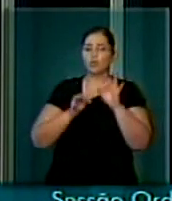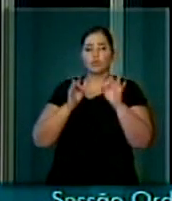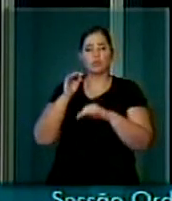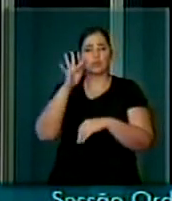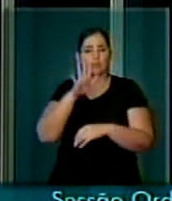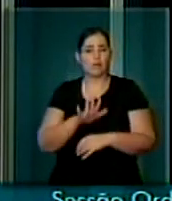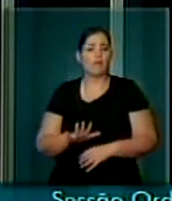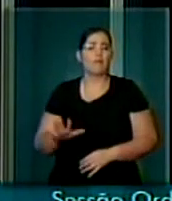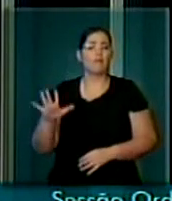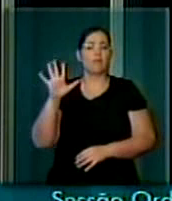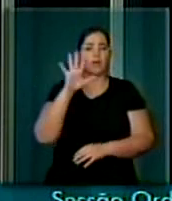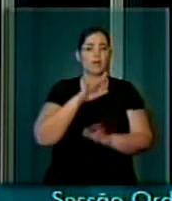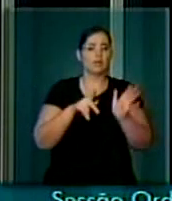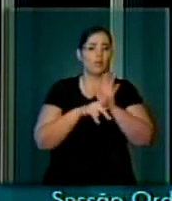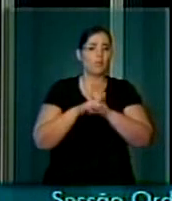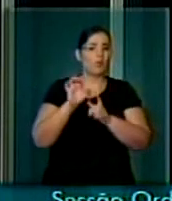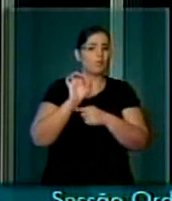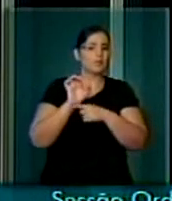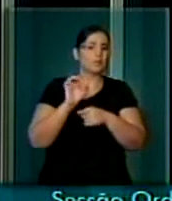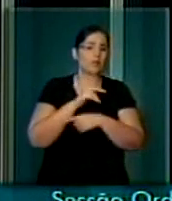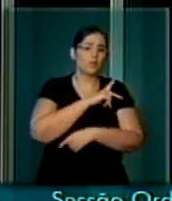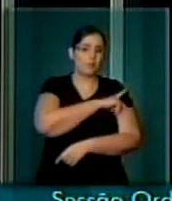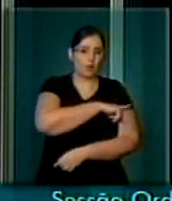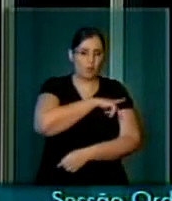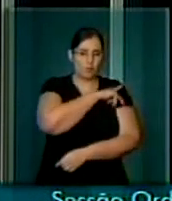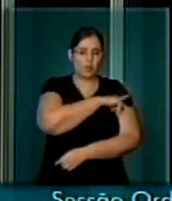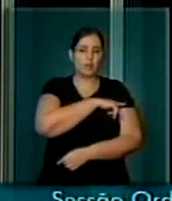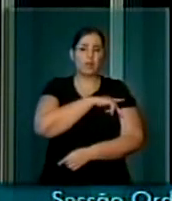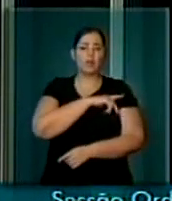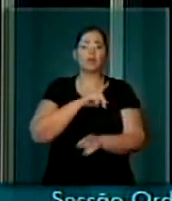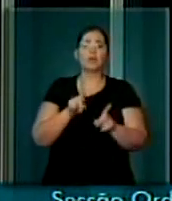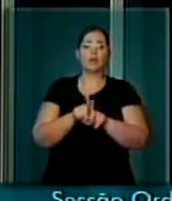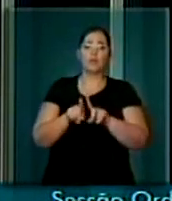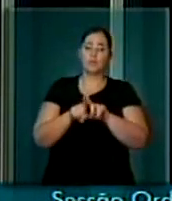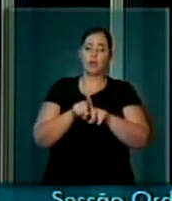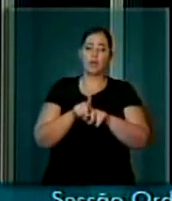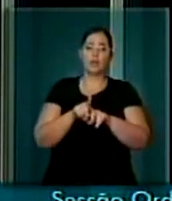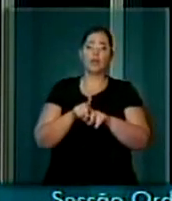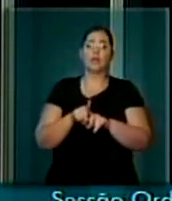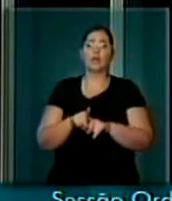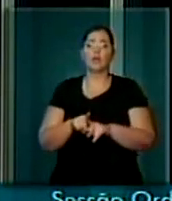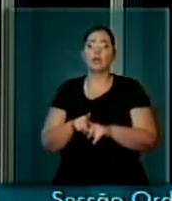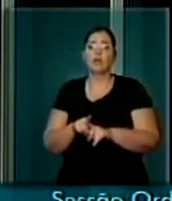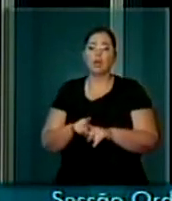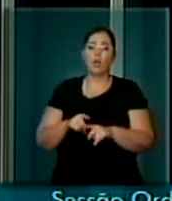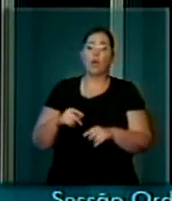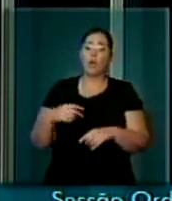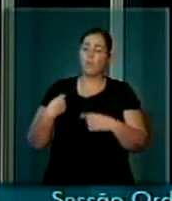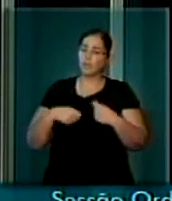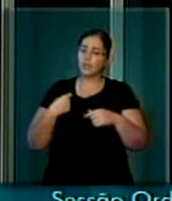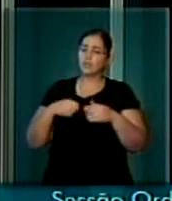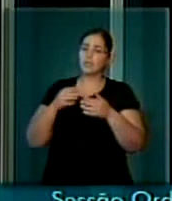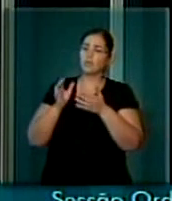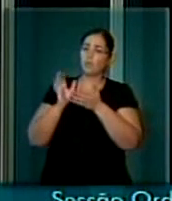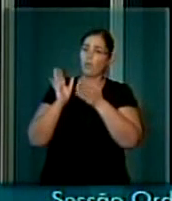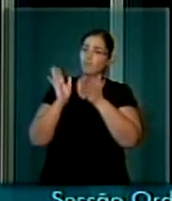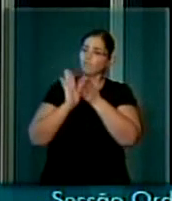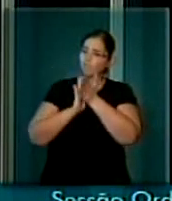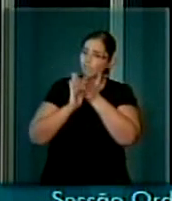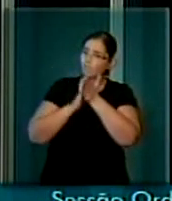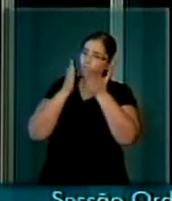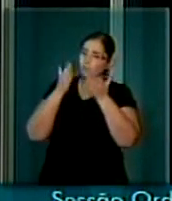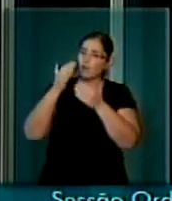no Estado do Piauí, e não posso, desde particular, deixar de aplaudir e agradecer